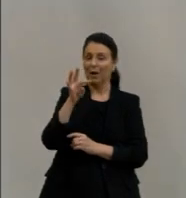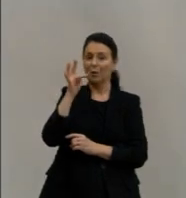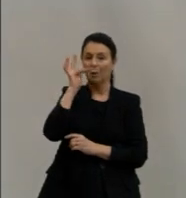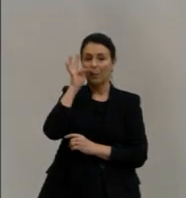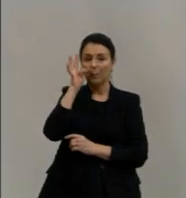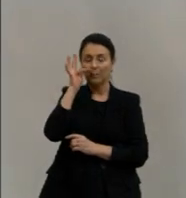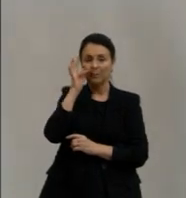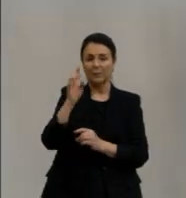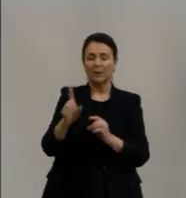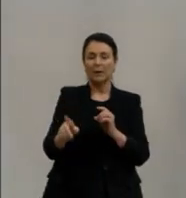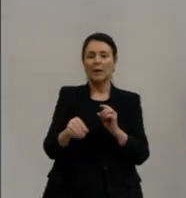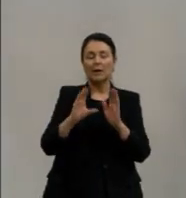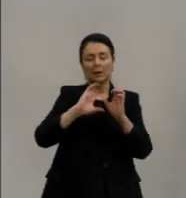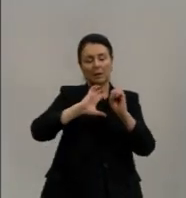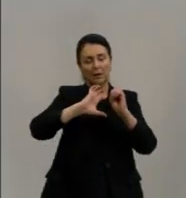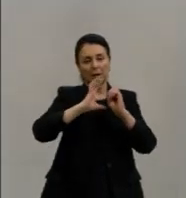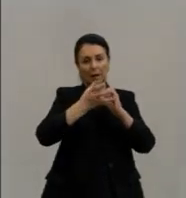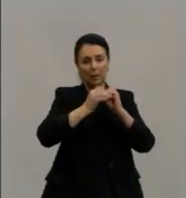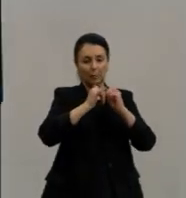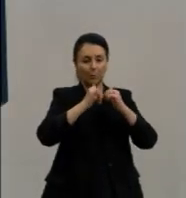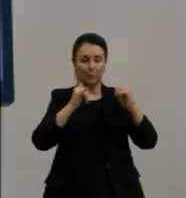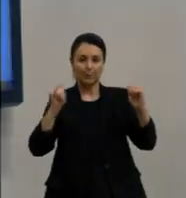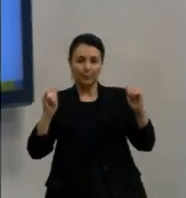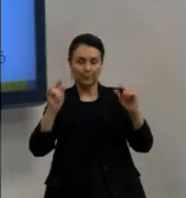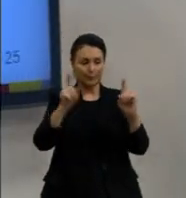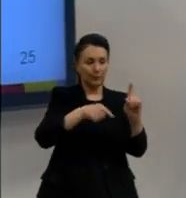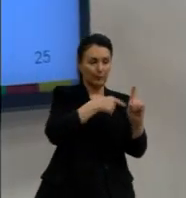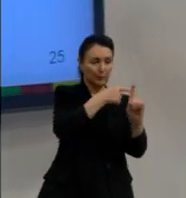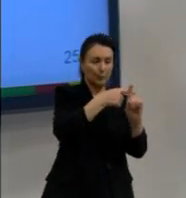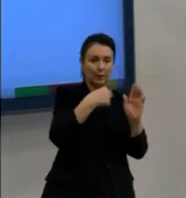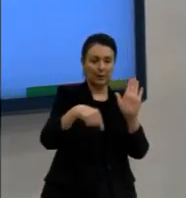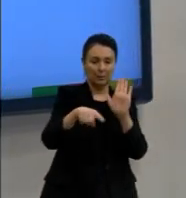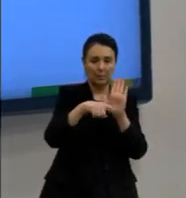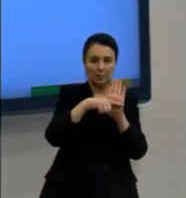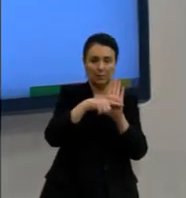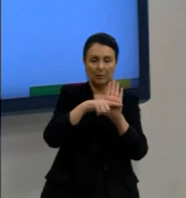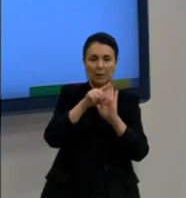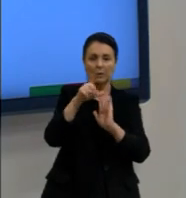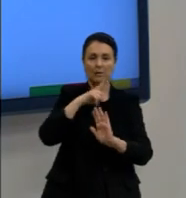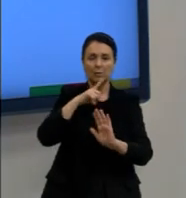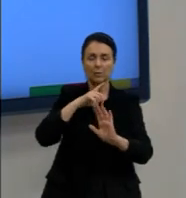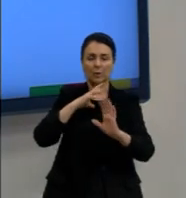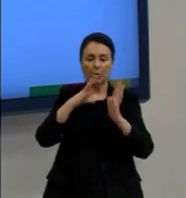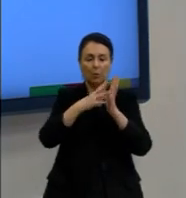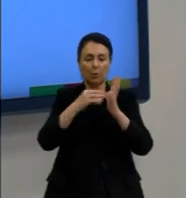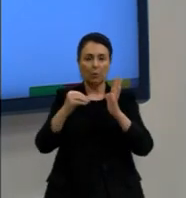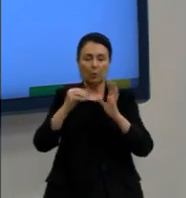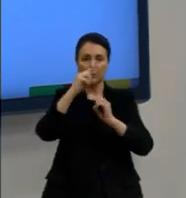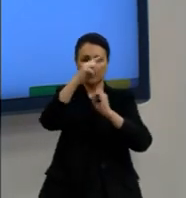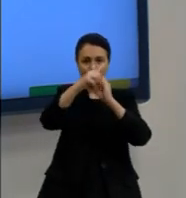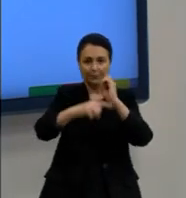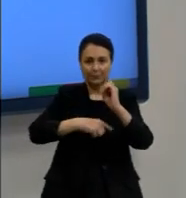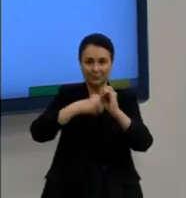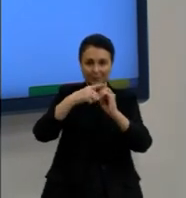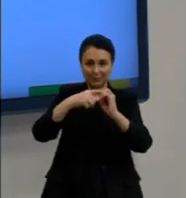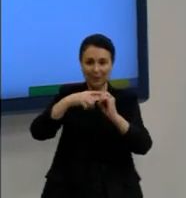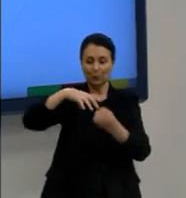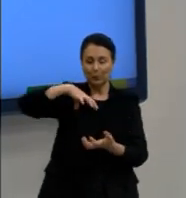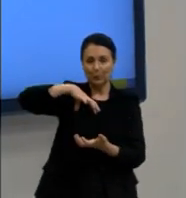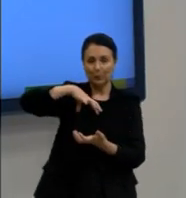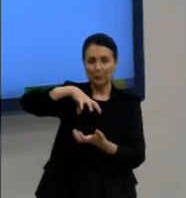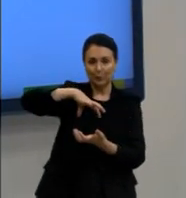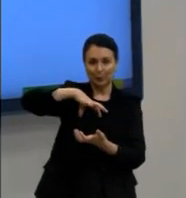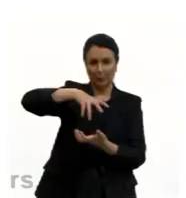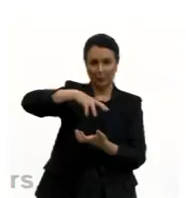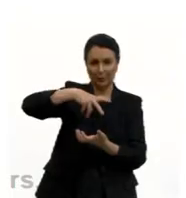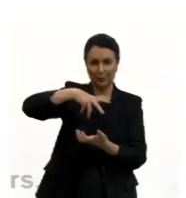cargas positivas e negativas, ele tinha o modelo atômico do pudim de passas, que tinha